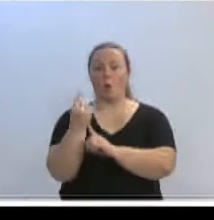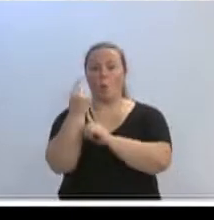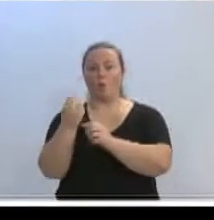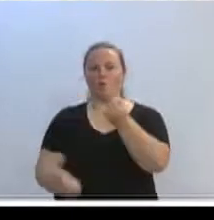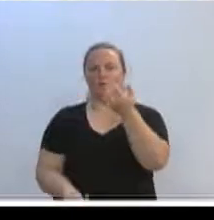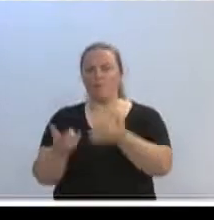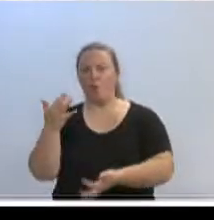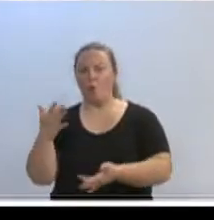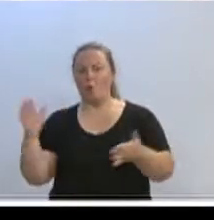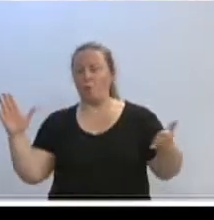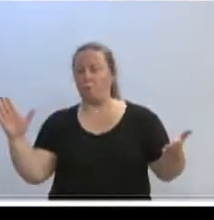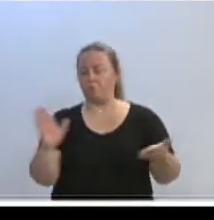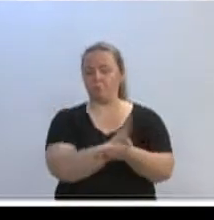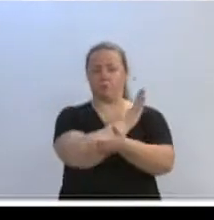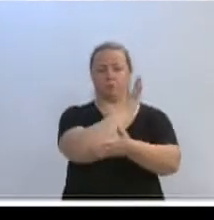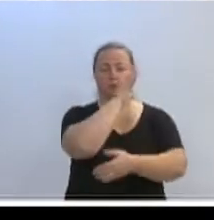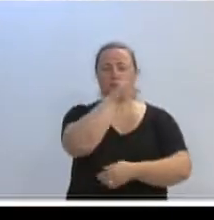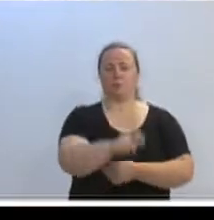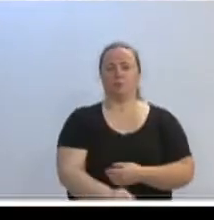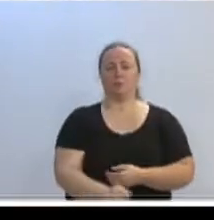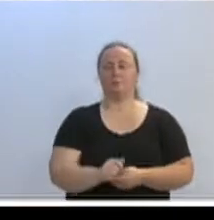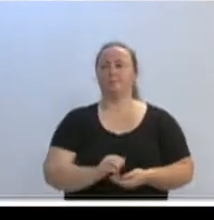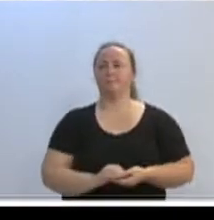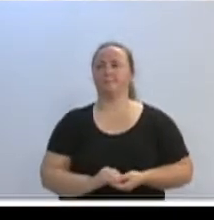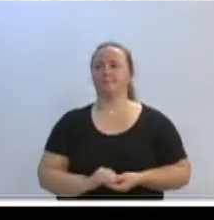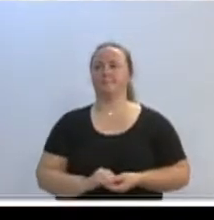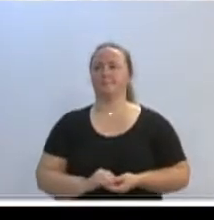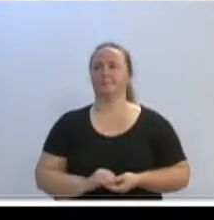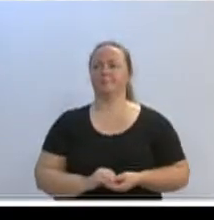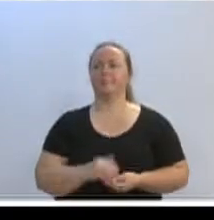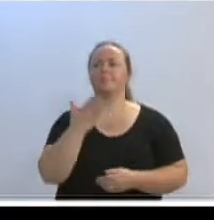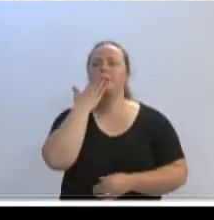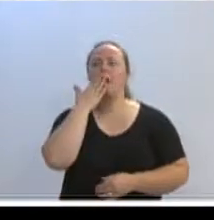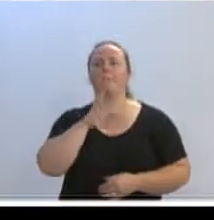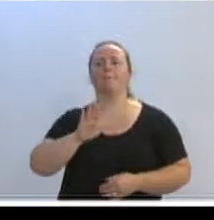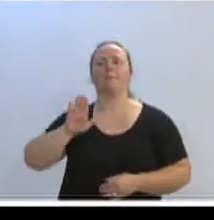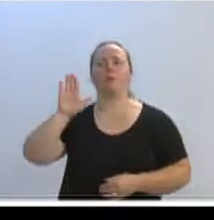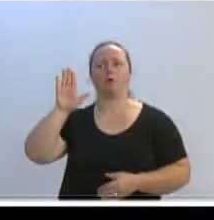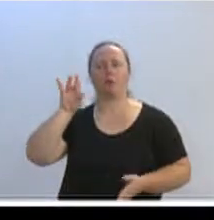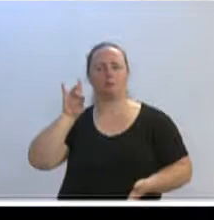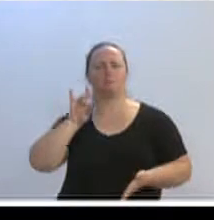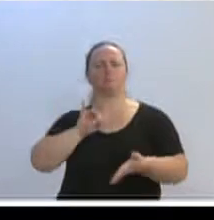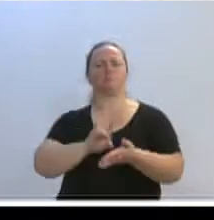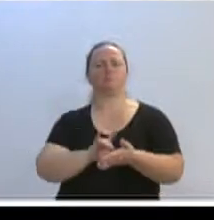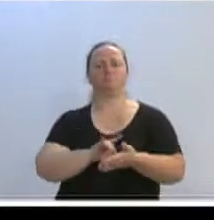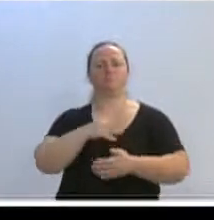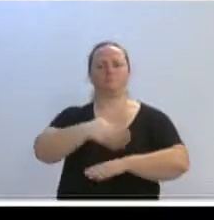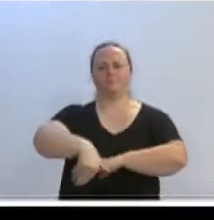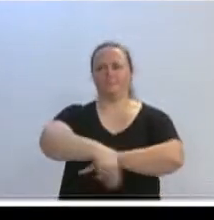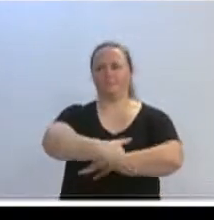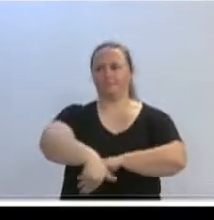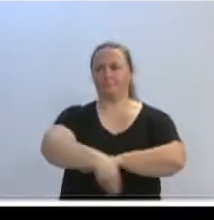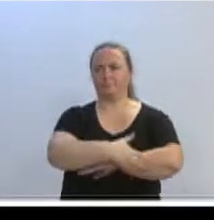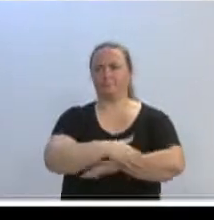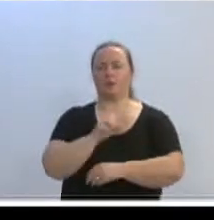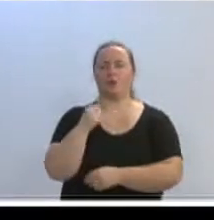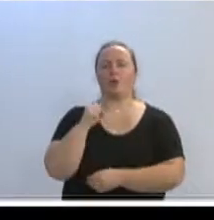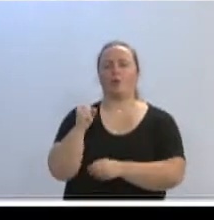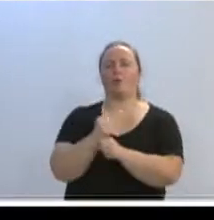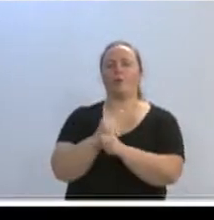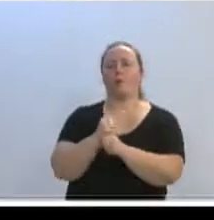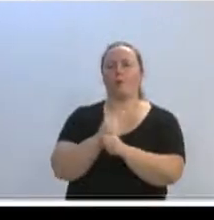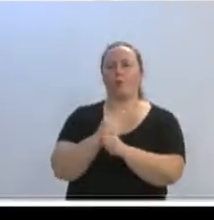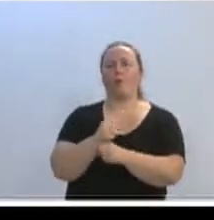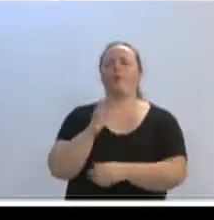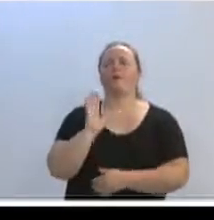é tudo que vai. Pouco tempo eles fizeram a promessa de calçamento, né? Na rua. Faz uns oito anos. Que a gente